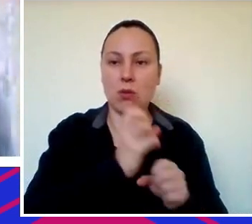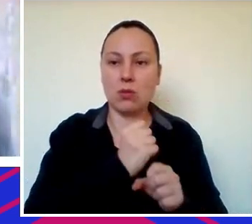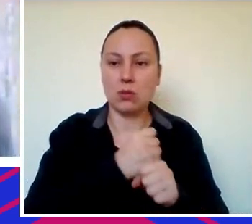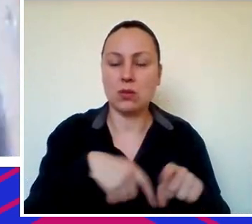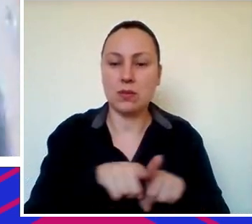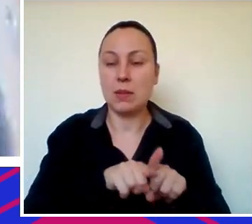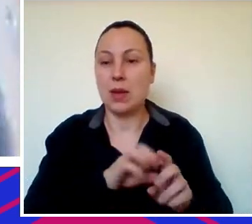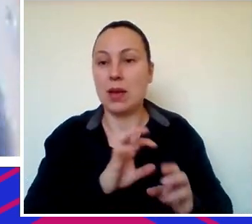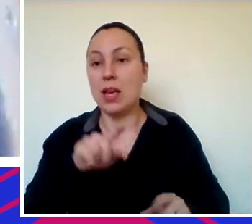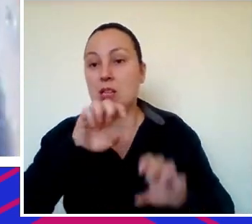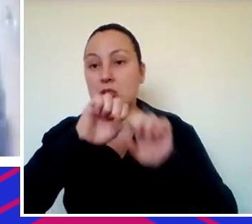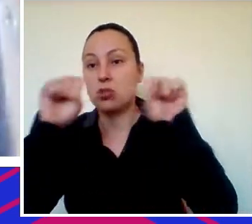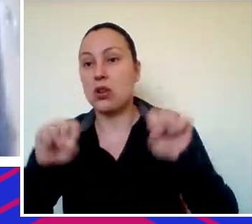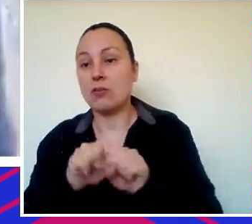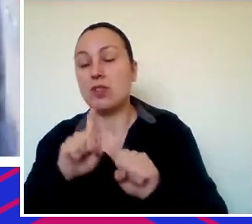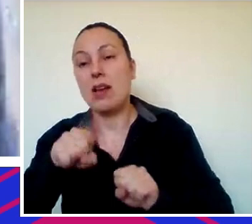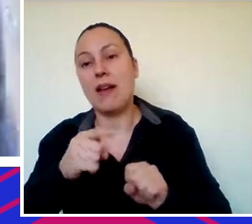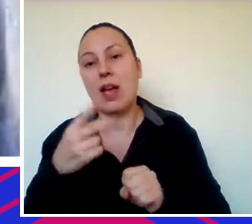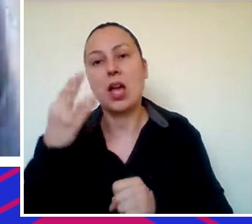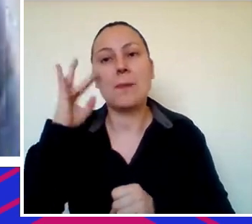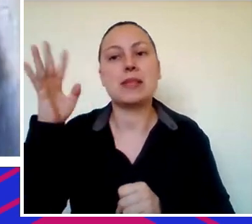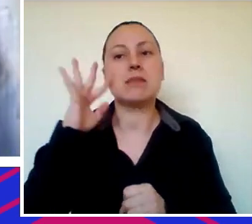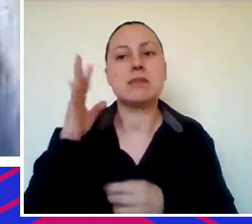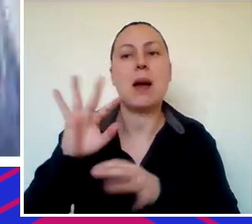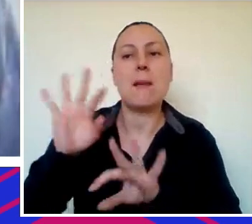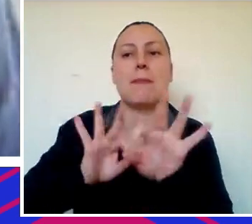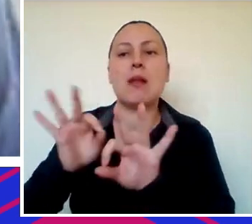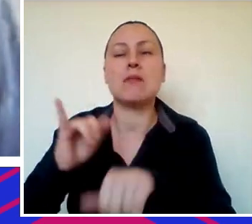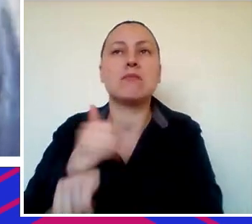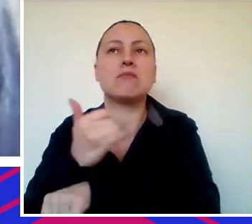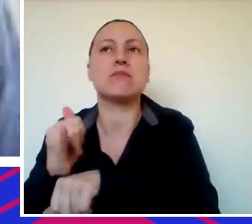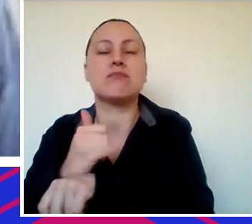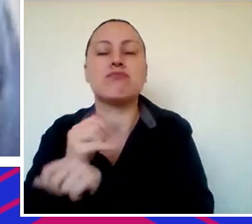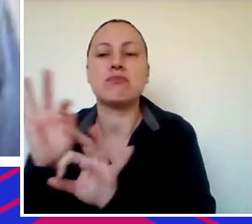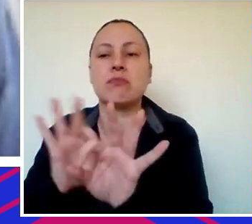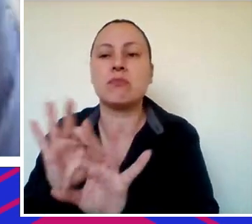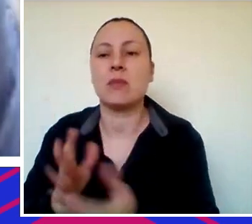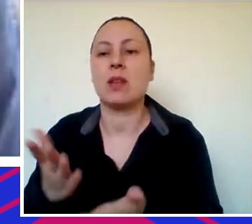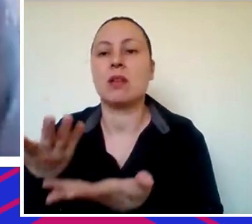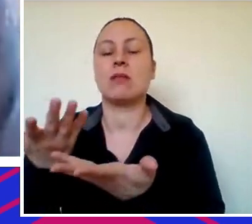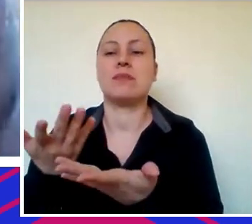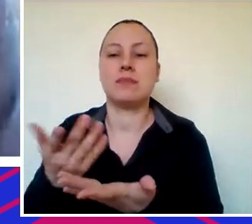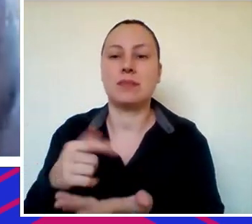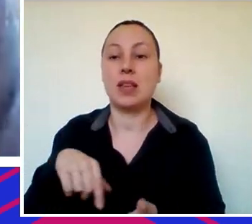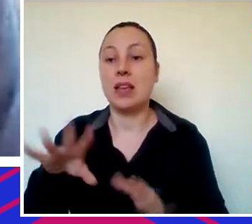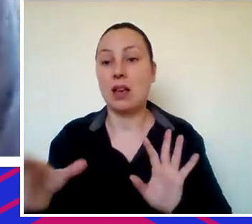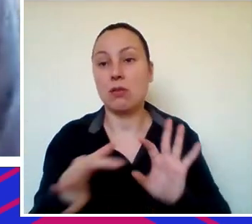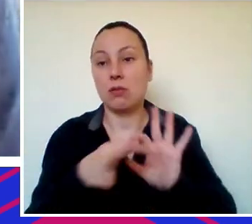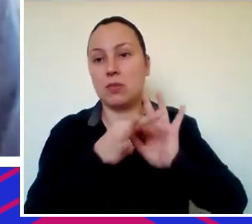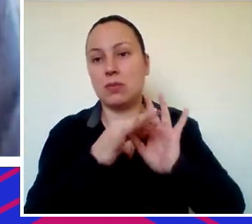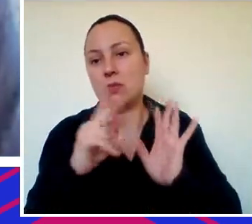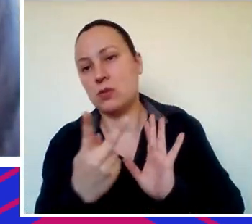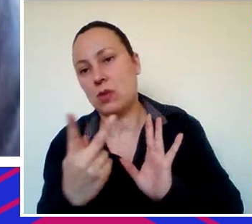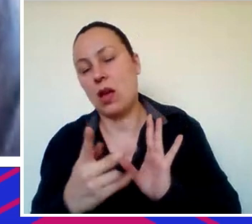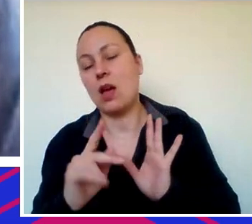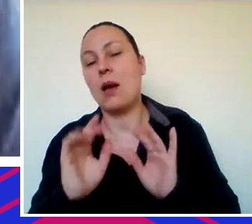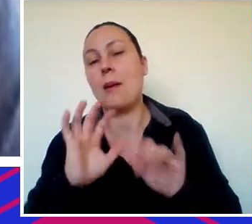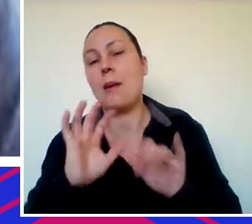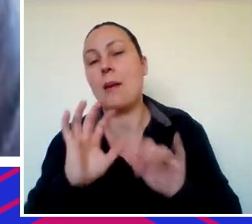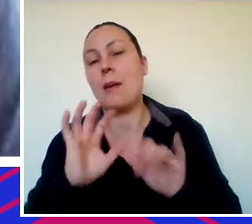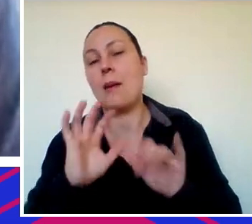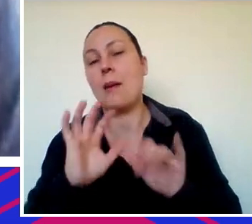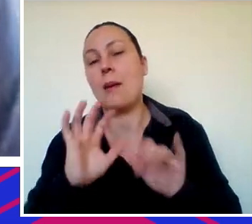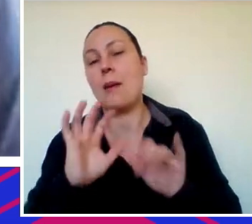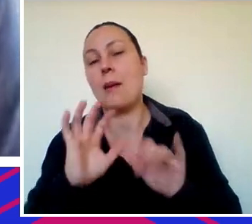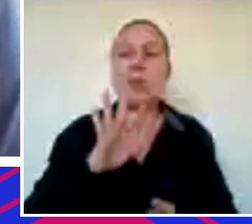passa por planejar, comprar uma obra e gerenciar uma obra, isso é software, né. E a combinação dessas duas coisas tem a condição de transformar o que a gente conhece